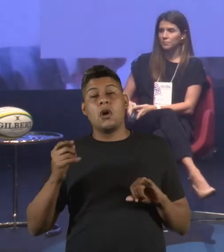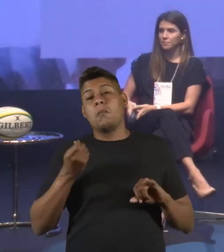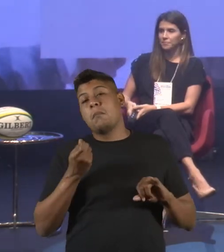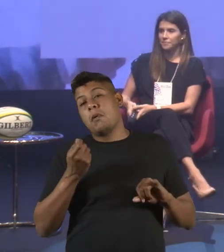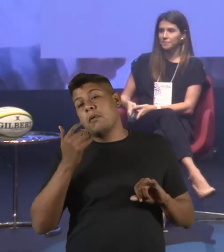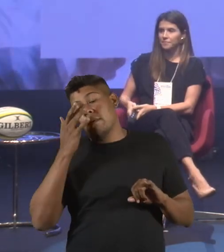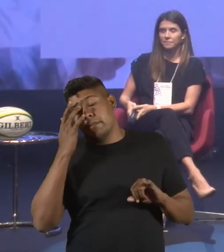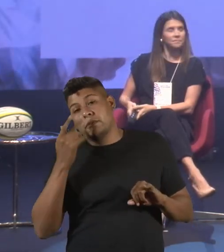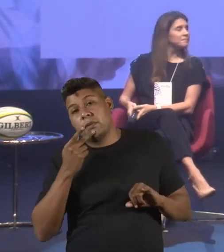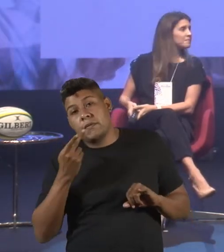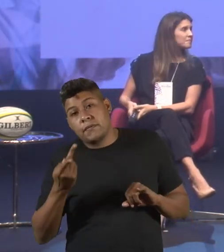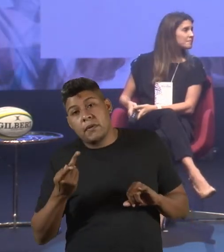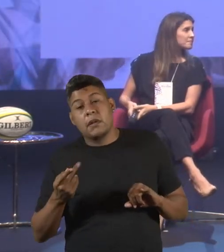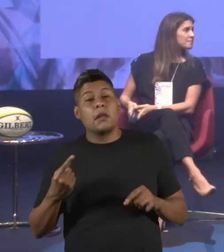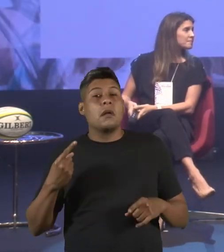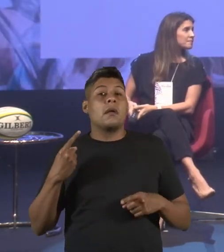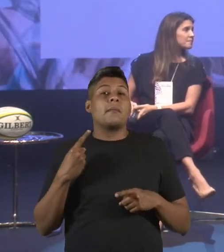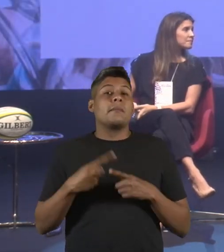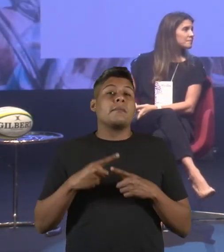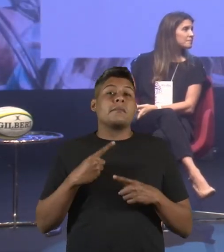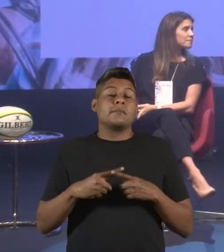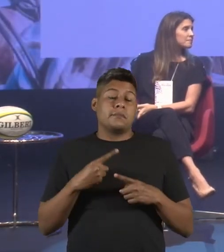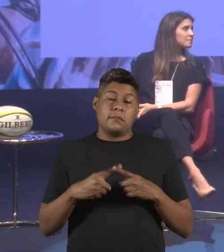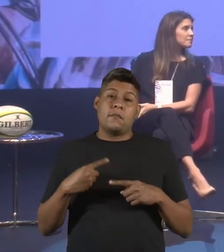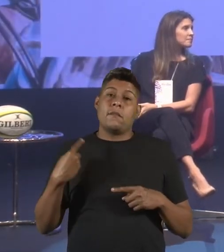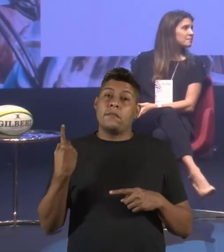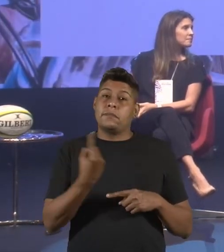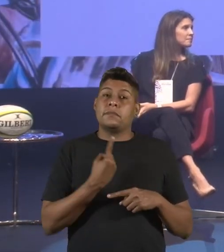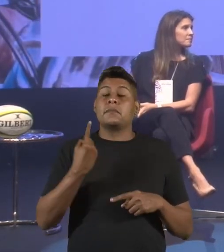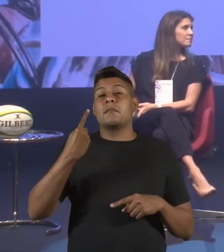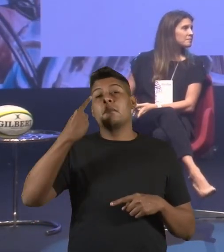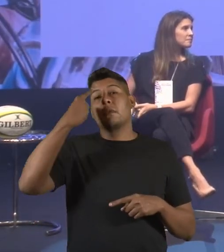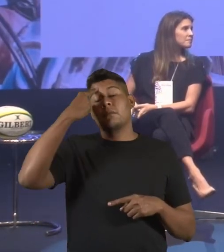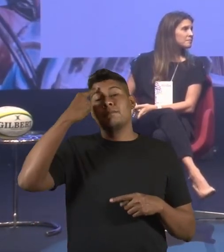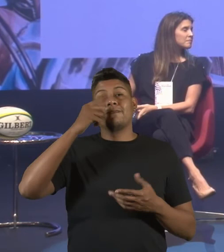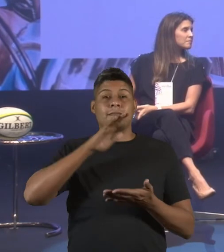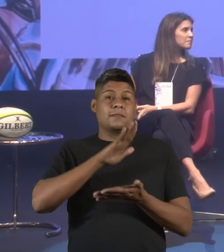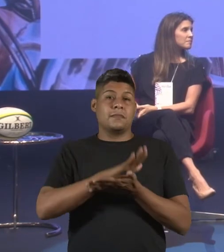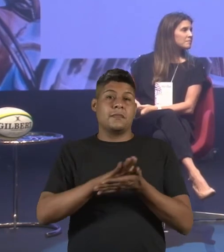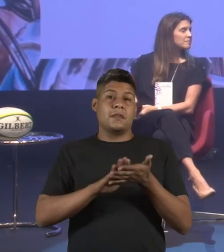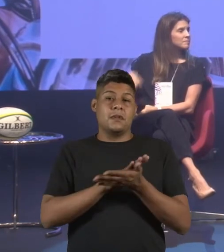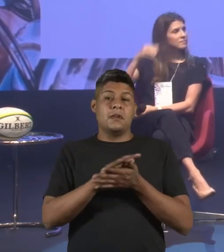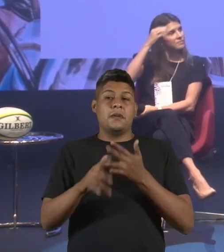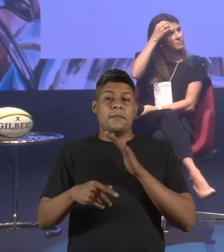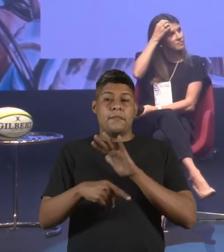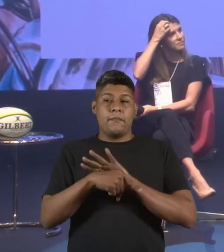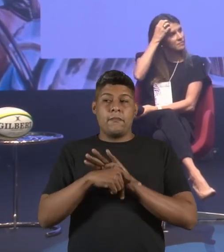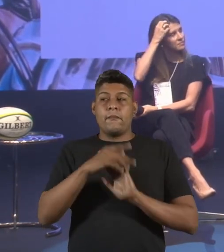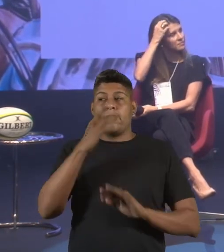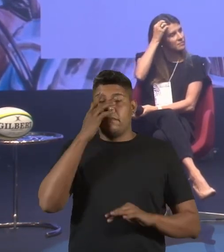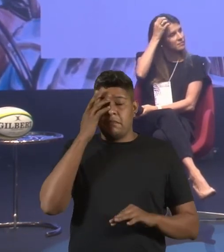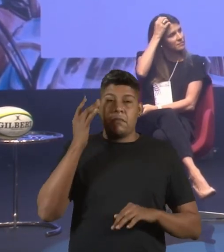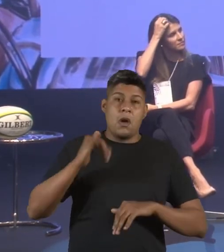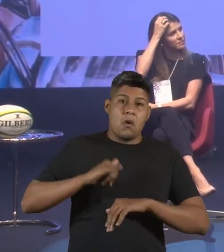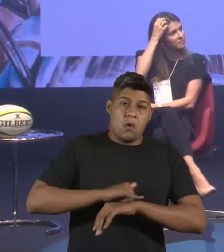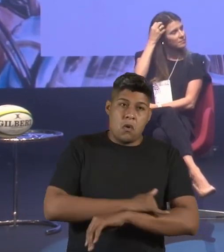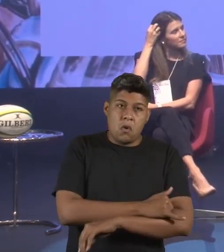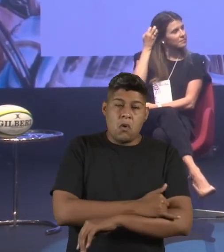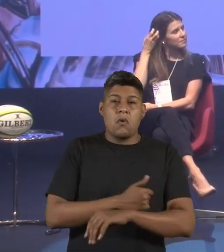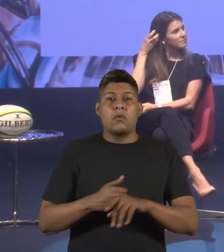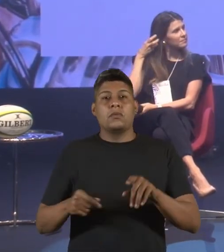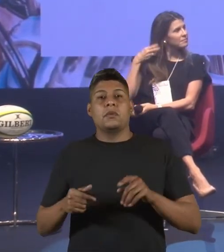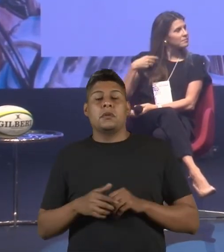fala dele? Porque nós não pensamos nas pessoas gordas e